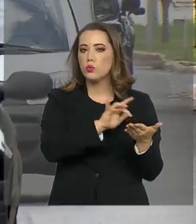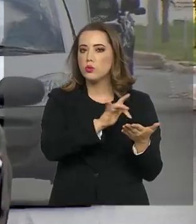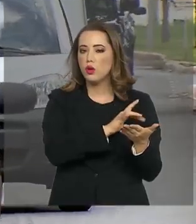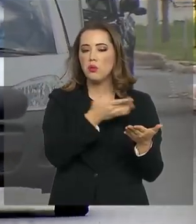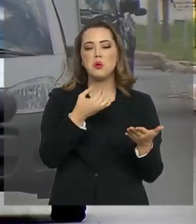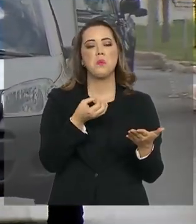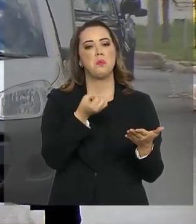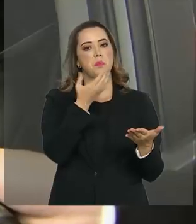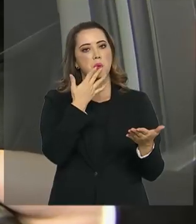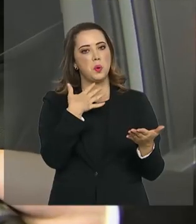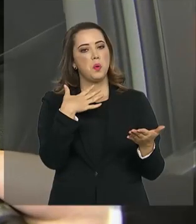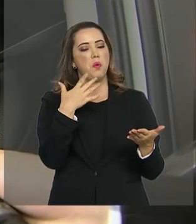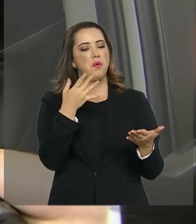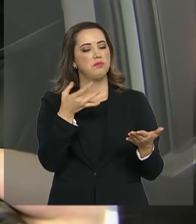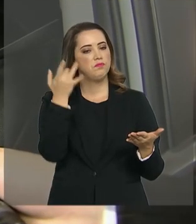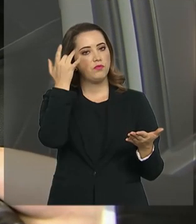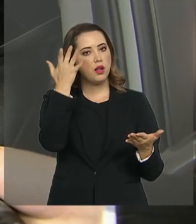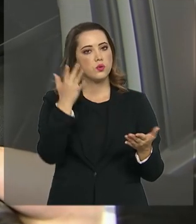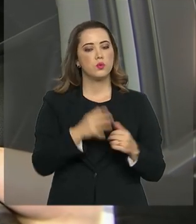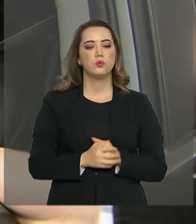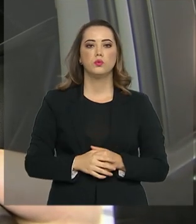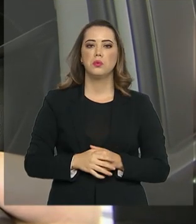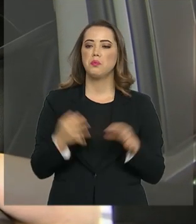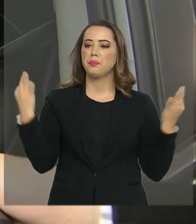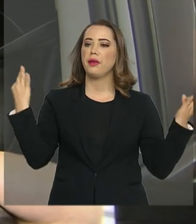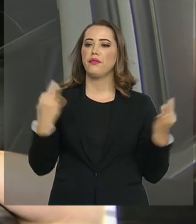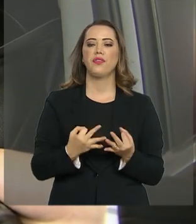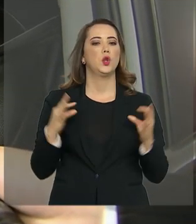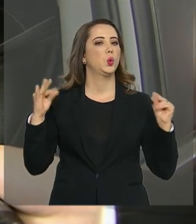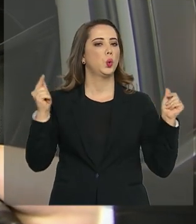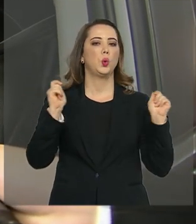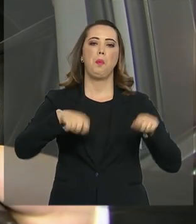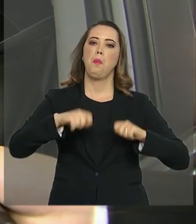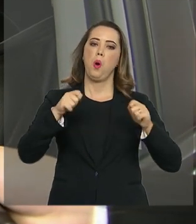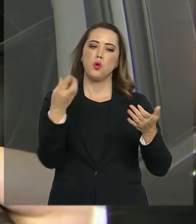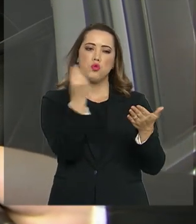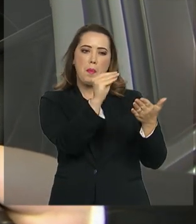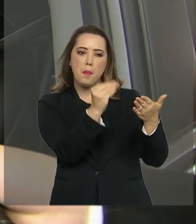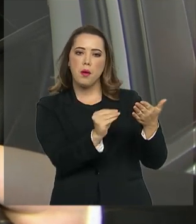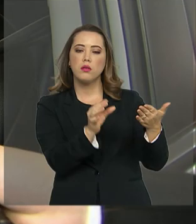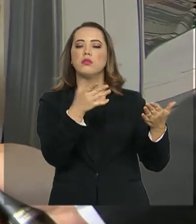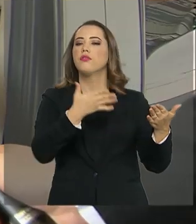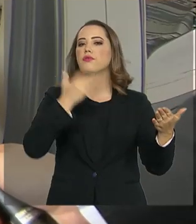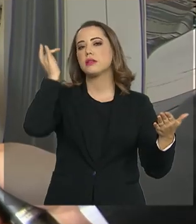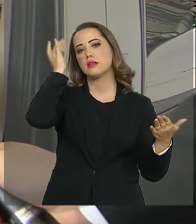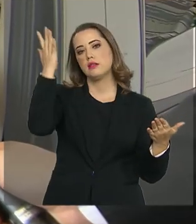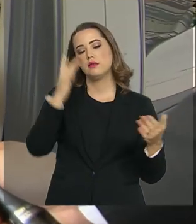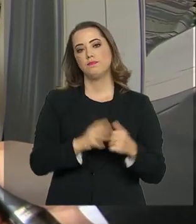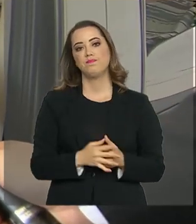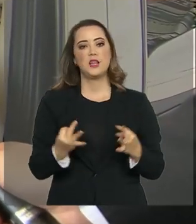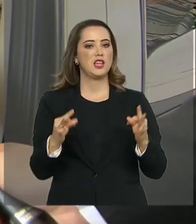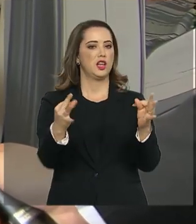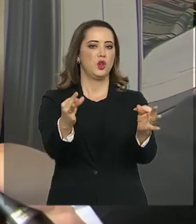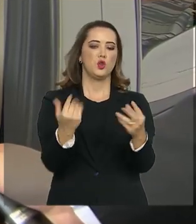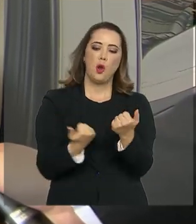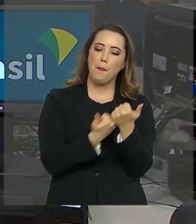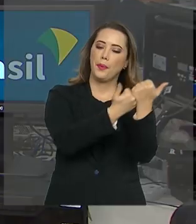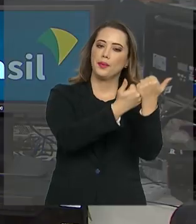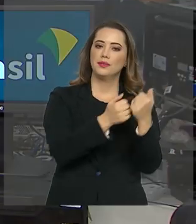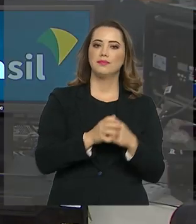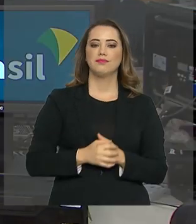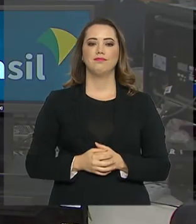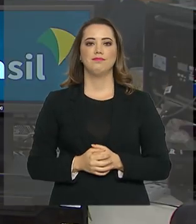e segurança. Perfeito, tudo que puder ser digital hoje em dia, né, facilita a vida. A tecnologia vem para ajudar, né?